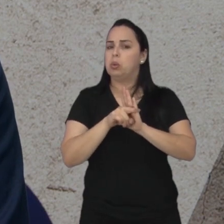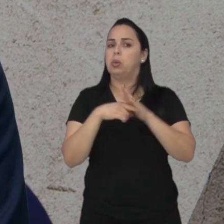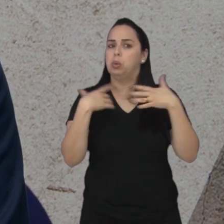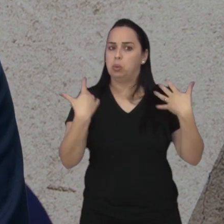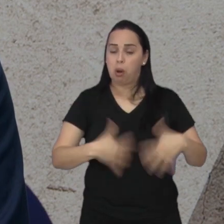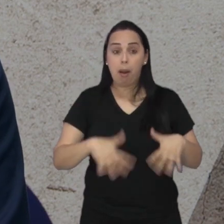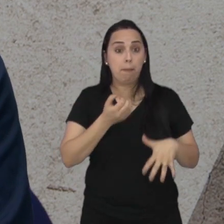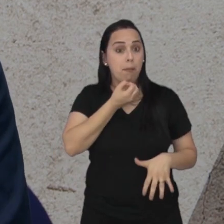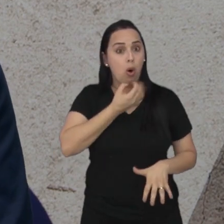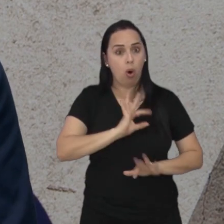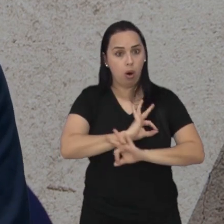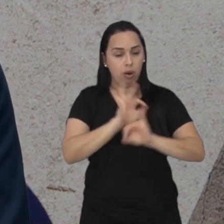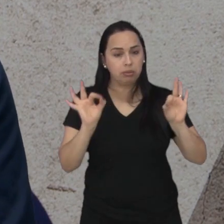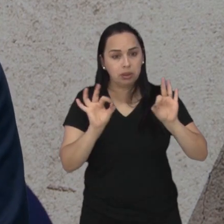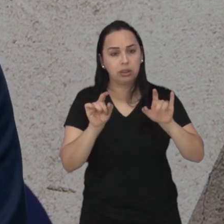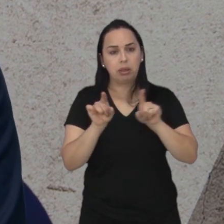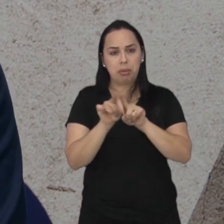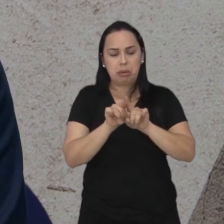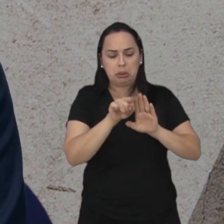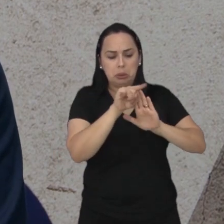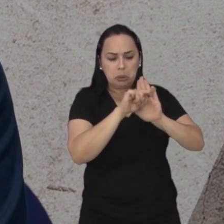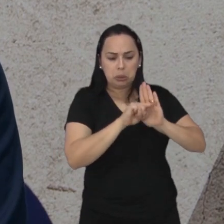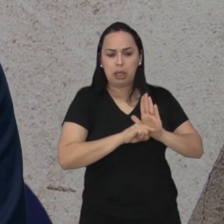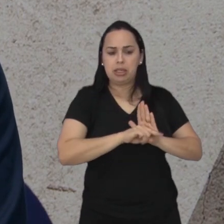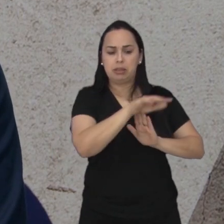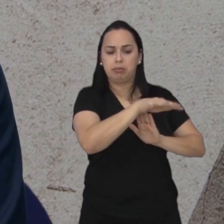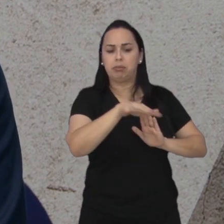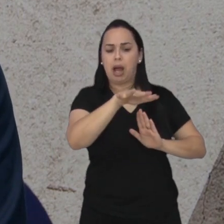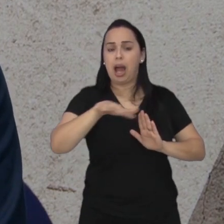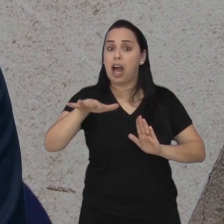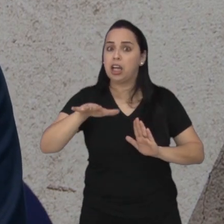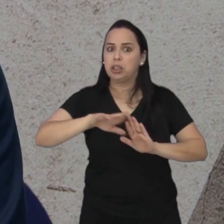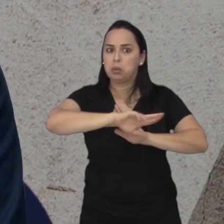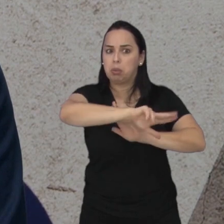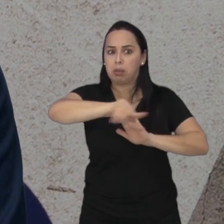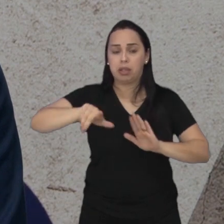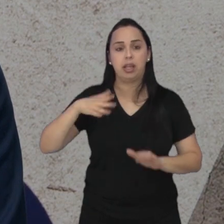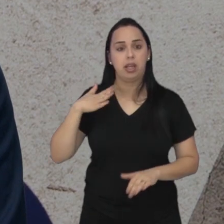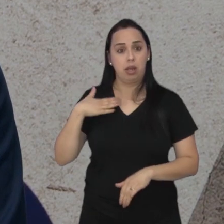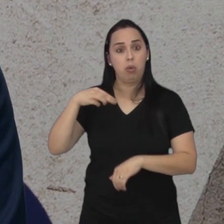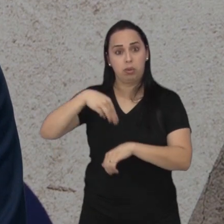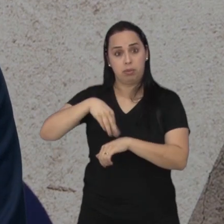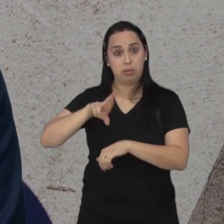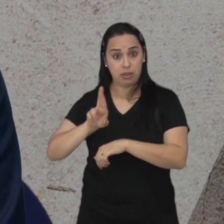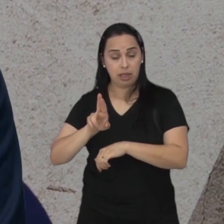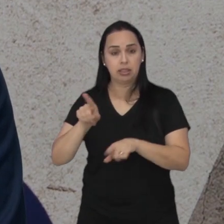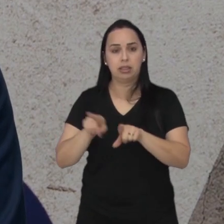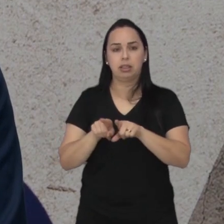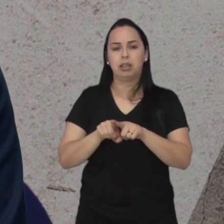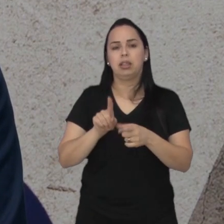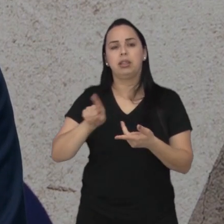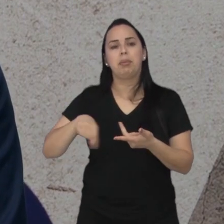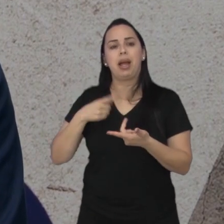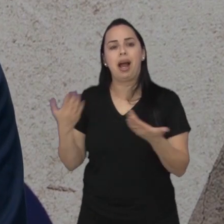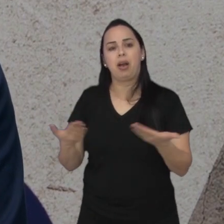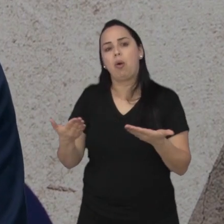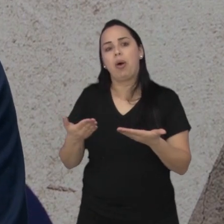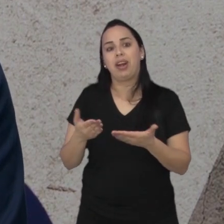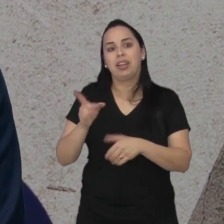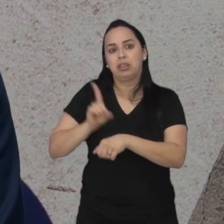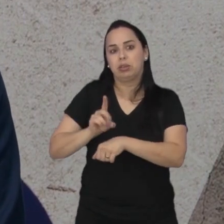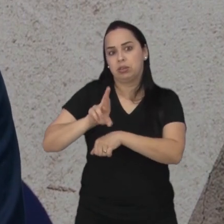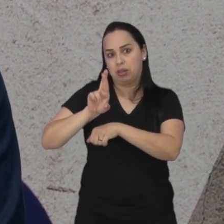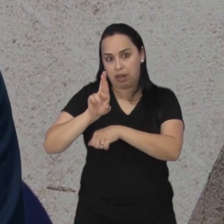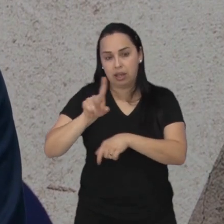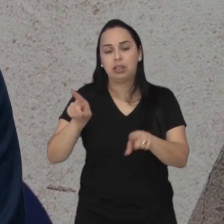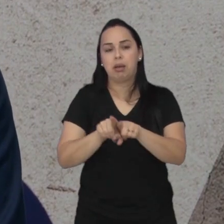grande e desenvolve pesquisa em várias áreas. Eu fiz o mestrado lá. Estou